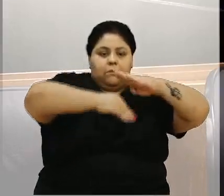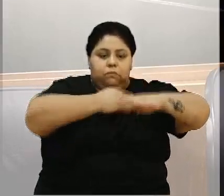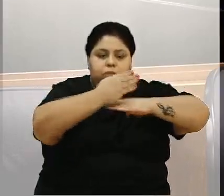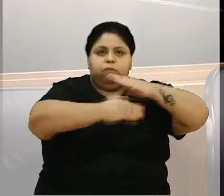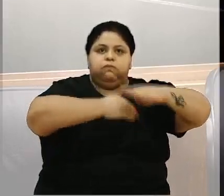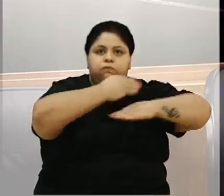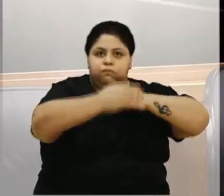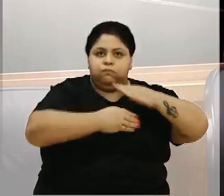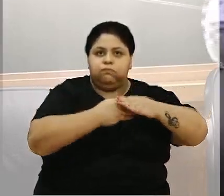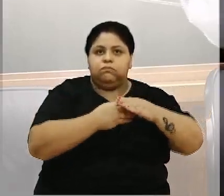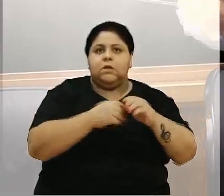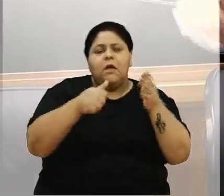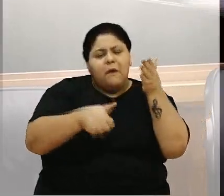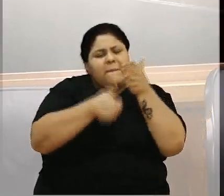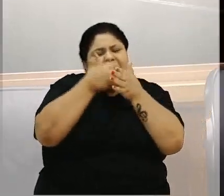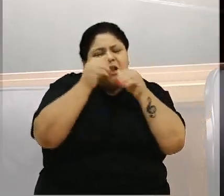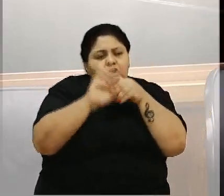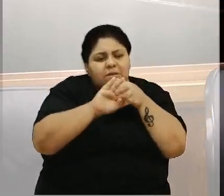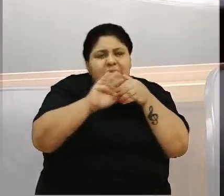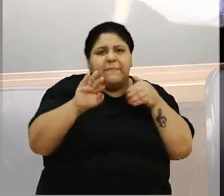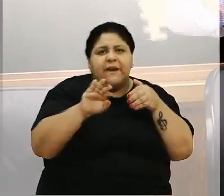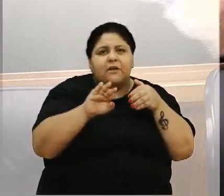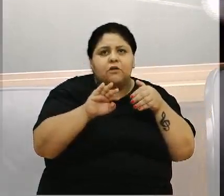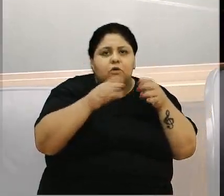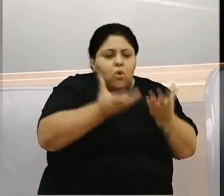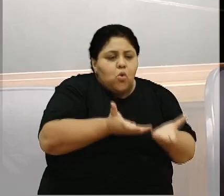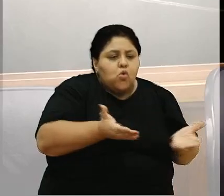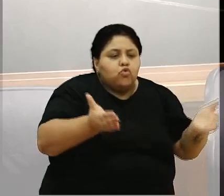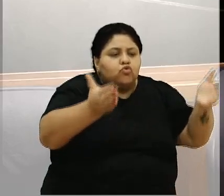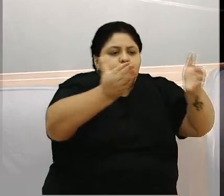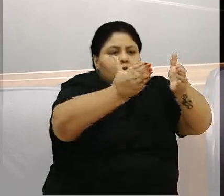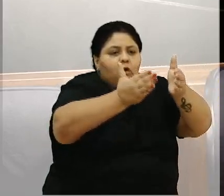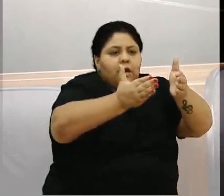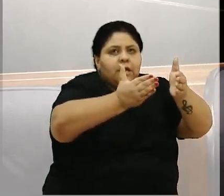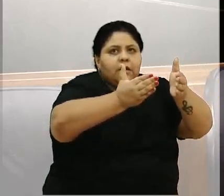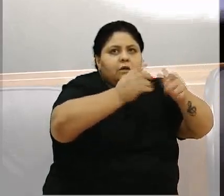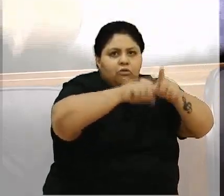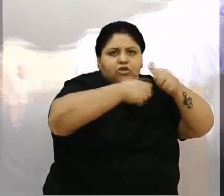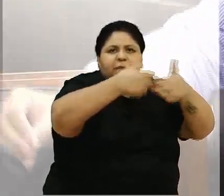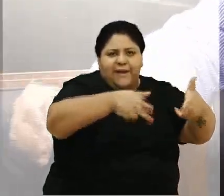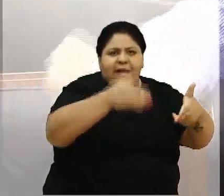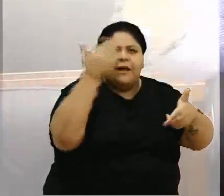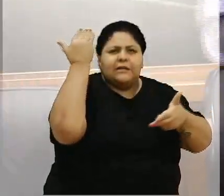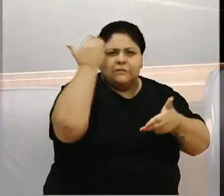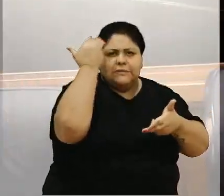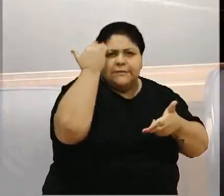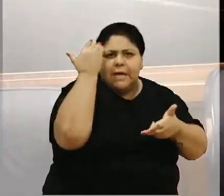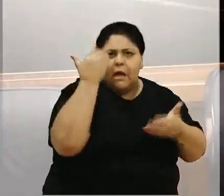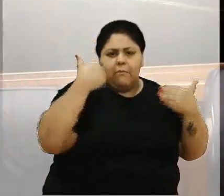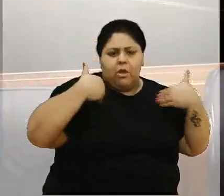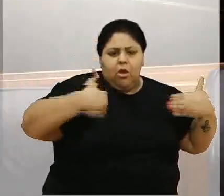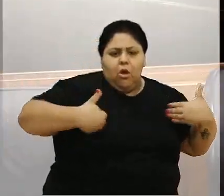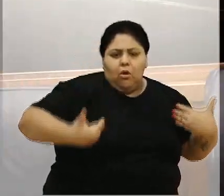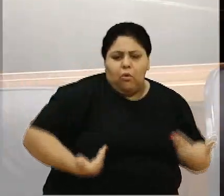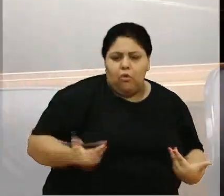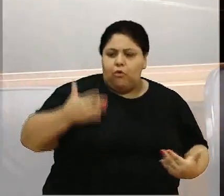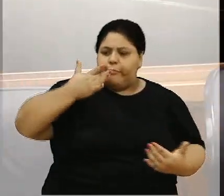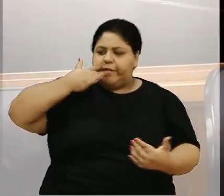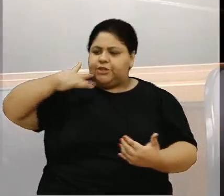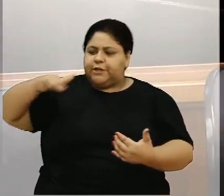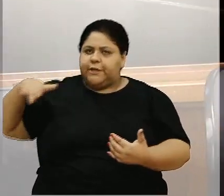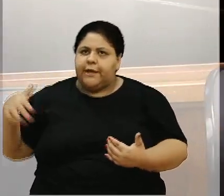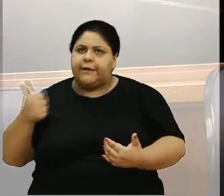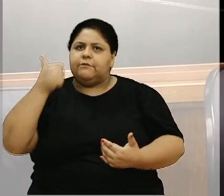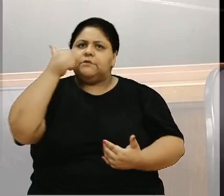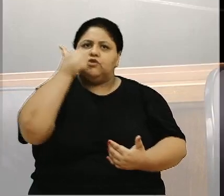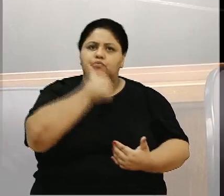separadinho, faz um saquinho, uma sacola de mercado com as roupas de criança, de mulher. Isso vai ajudar quem